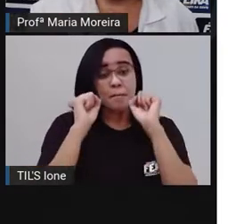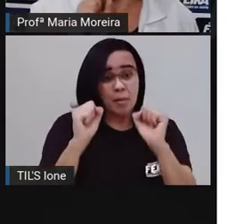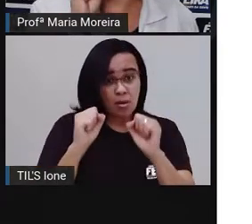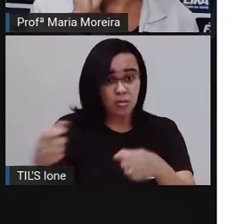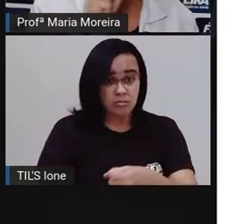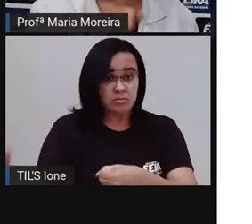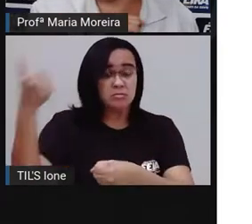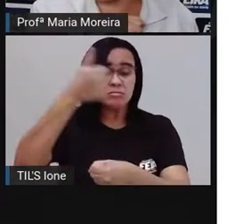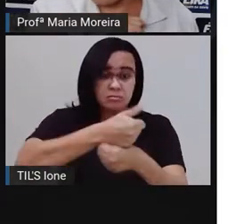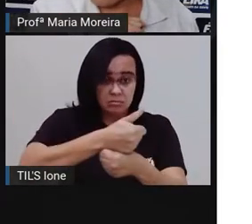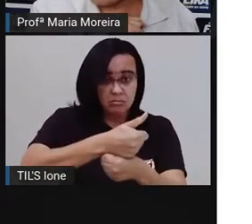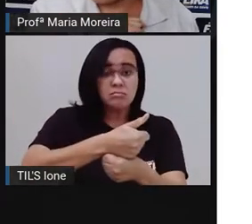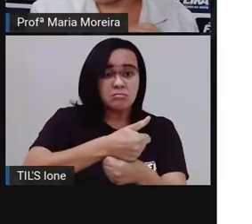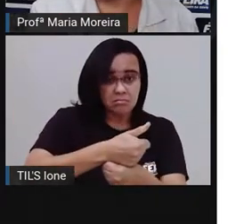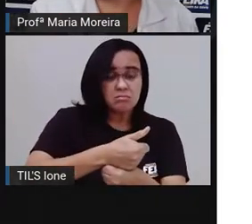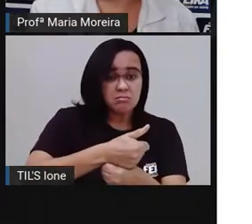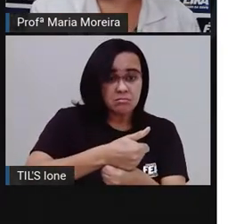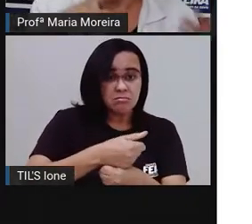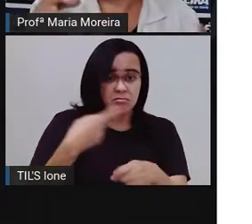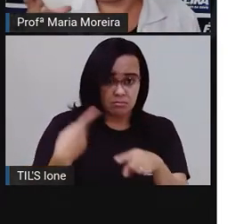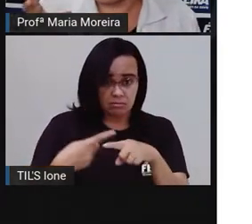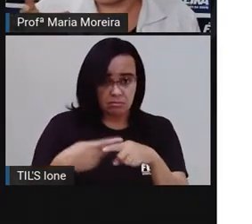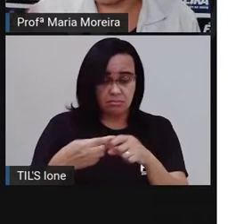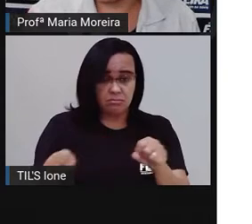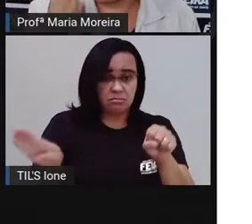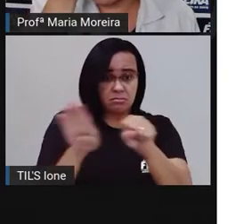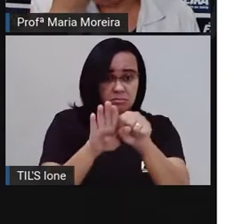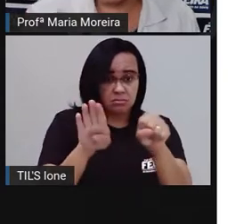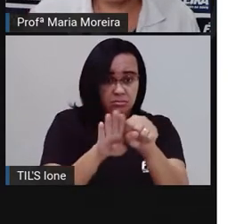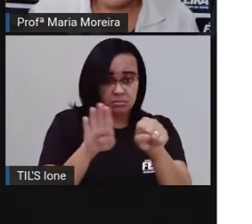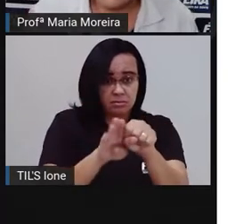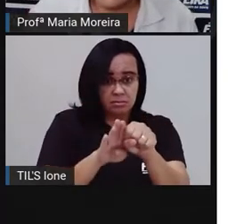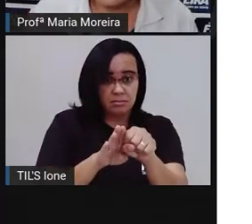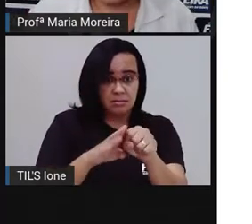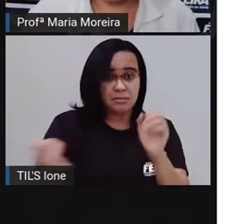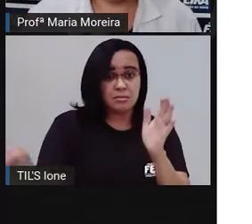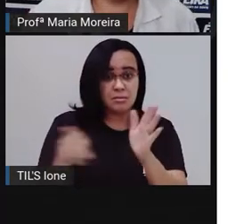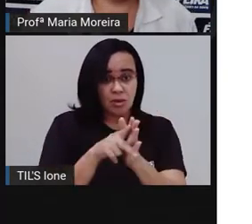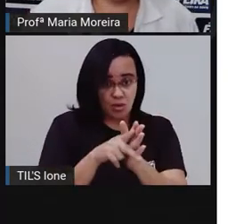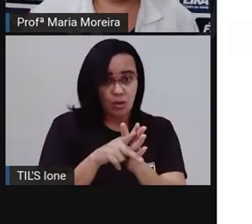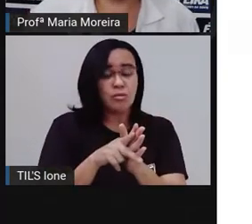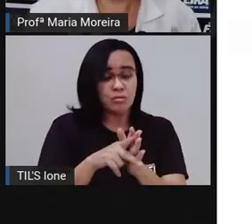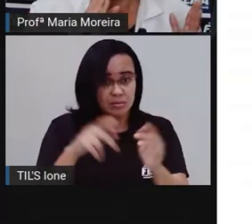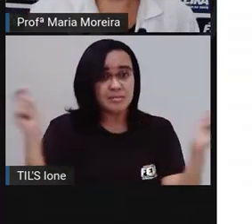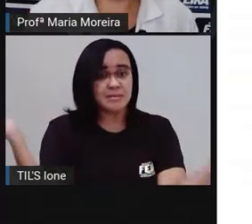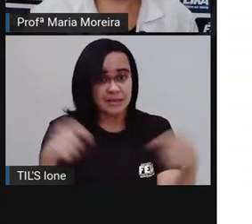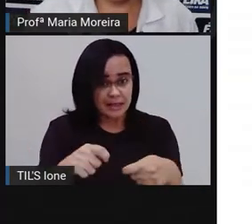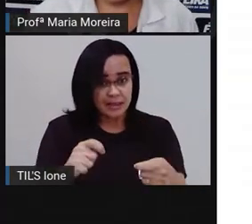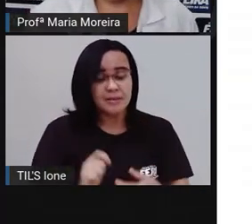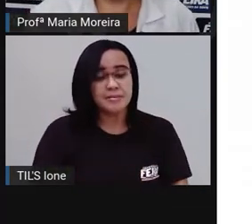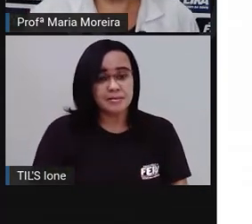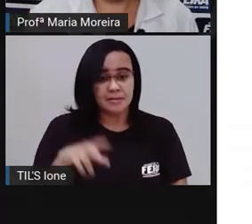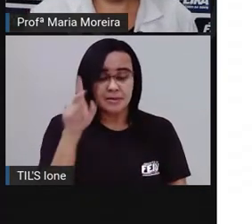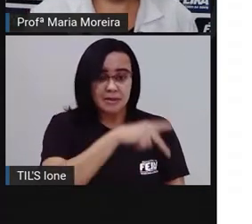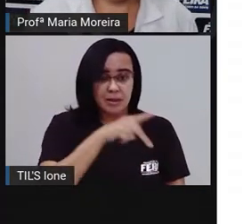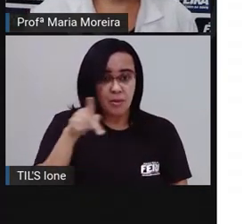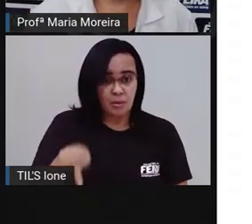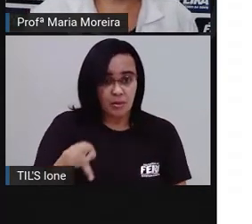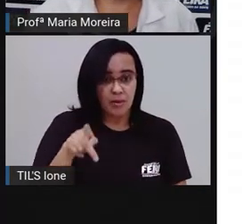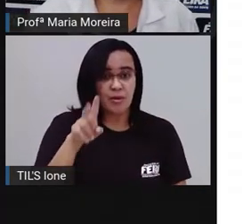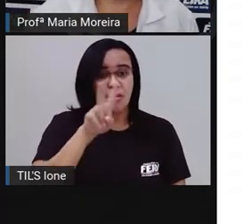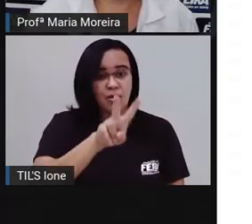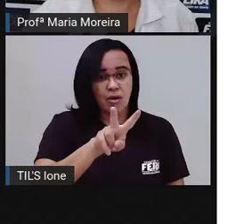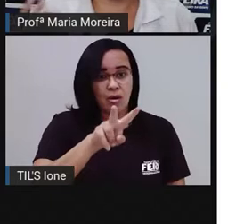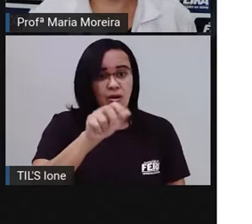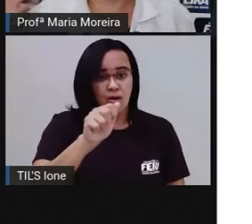substantivo próprio, né, porque não é qualquer professora, é a nossa provânia. Então, eu vou dizer o quê? Provânia é